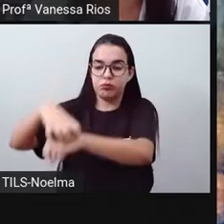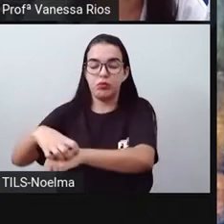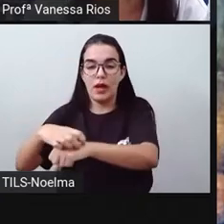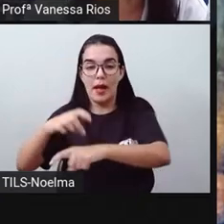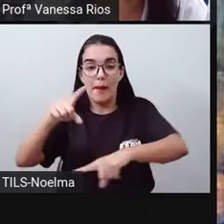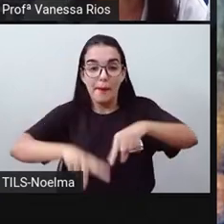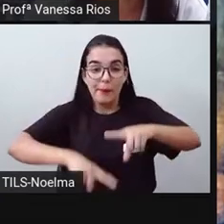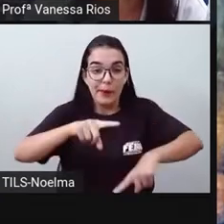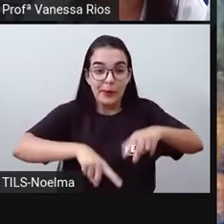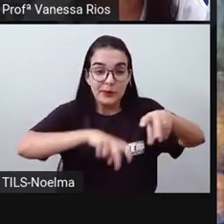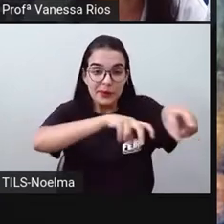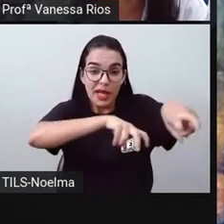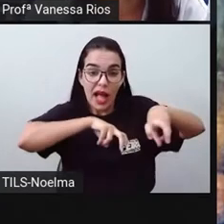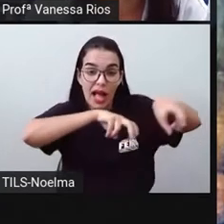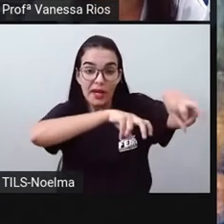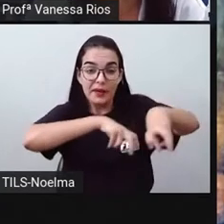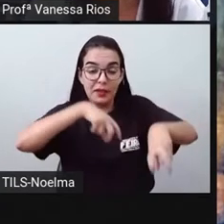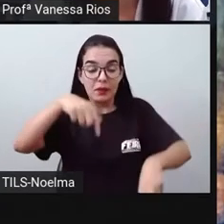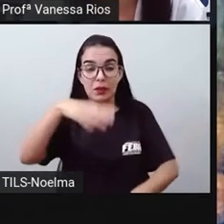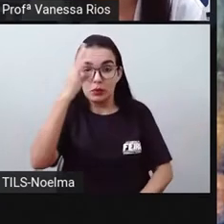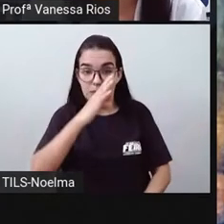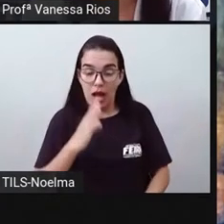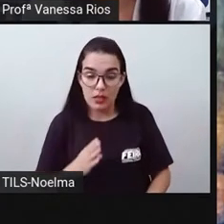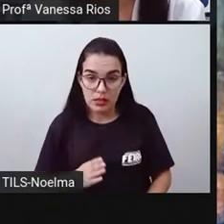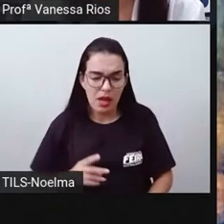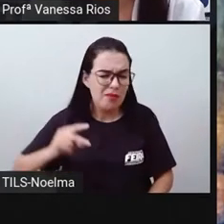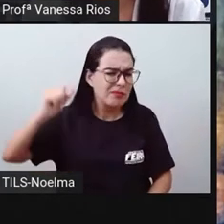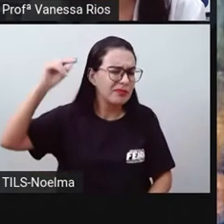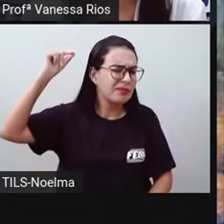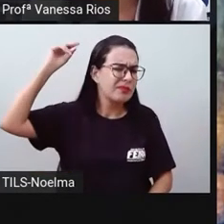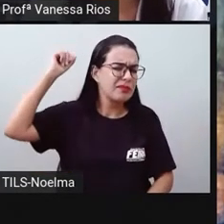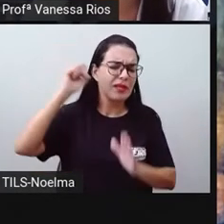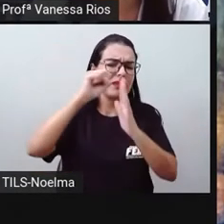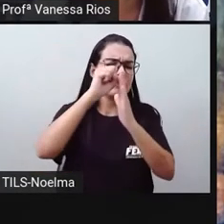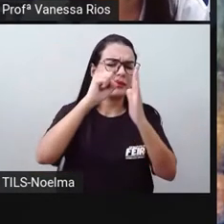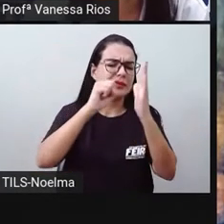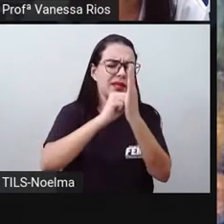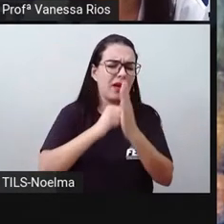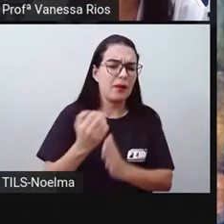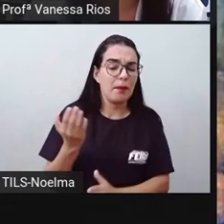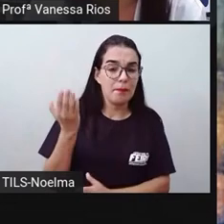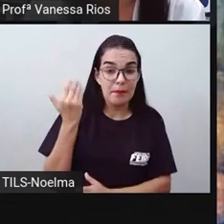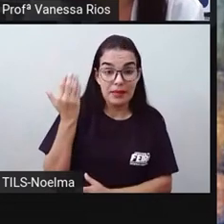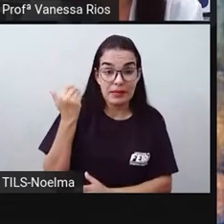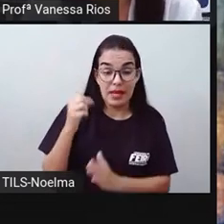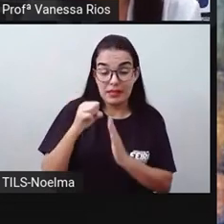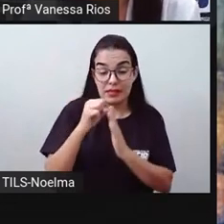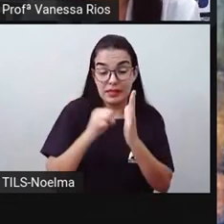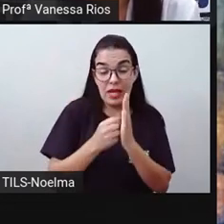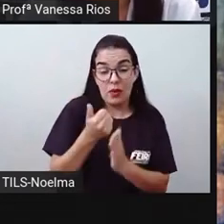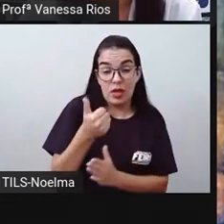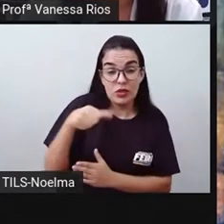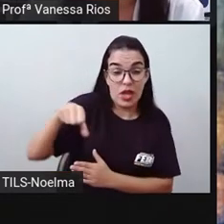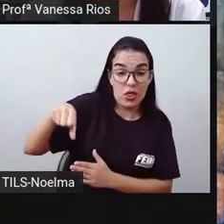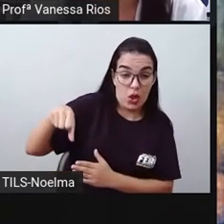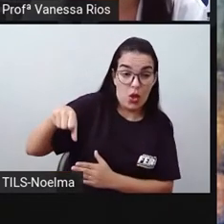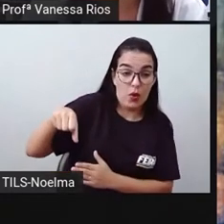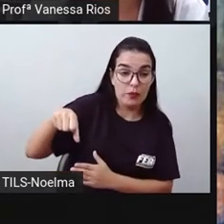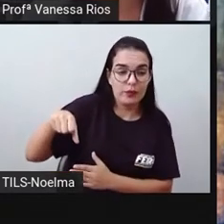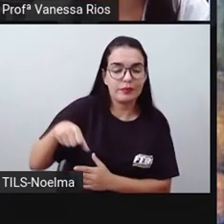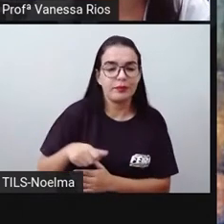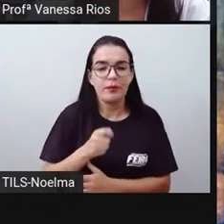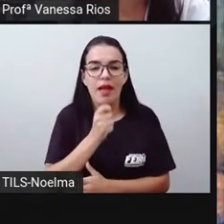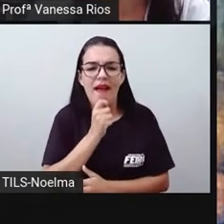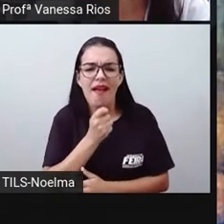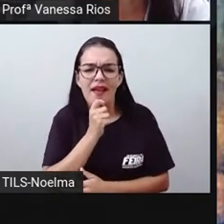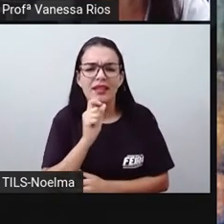agrícolas do país, do Brasil, isso lá no século passado, né? Lá no século XIX, ainda